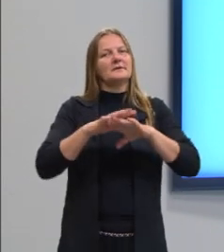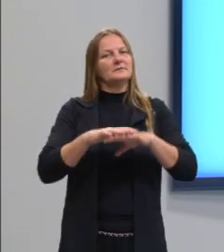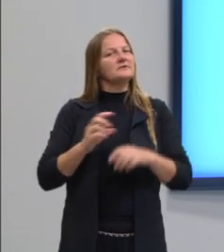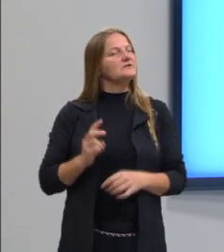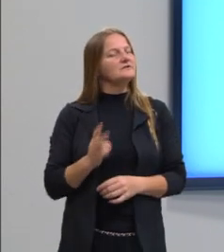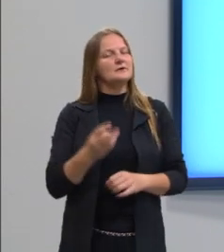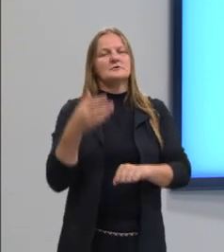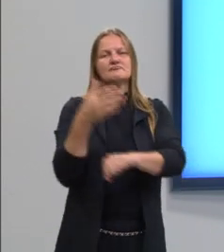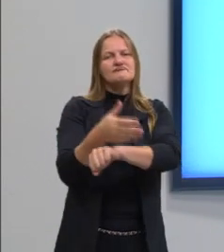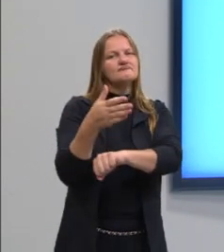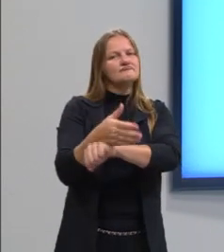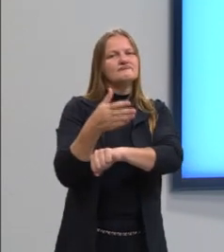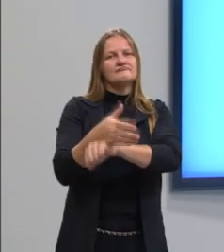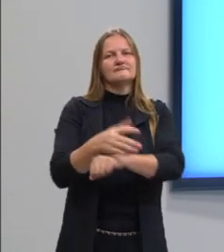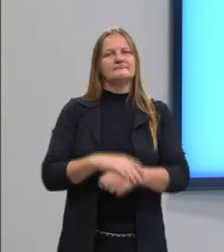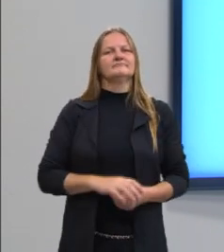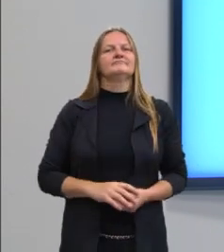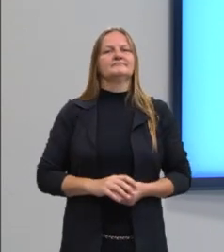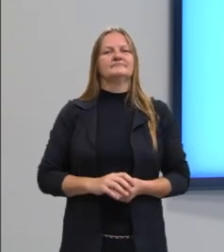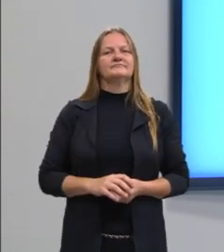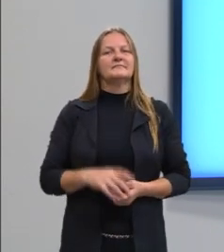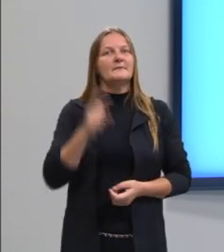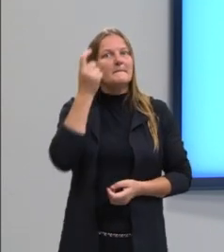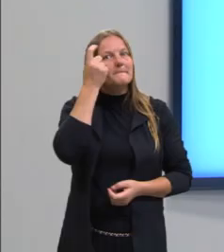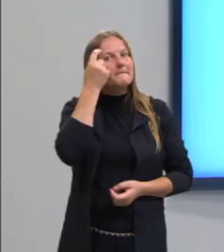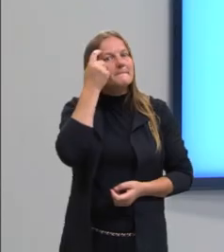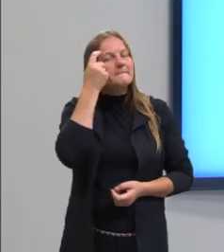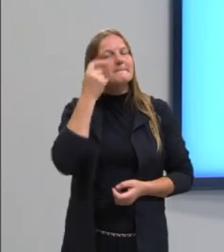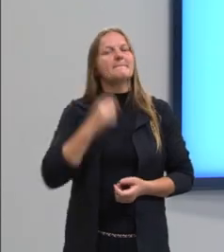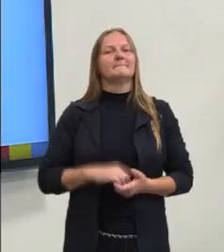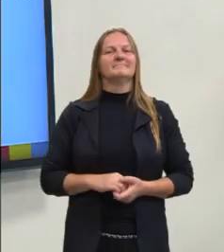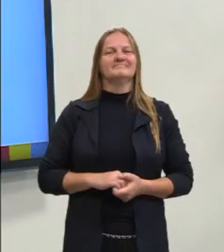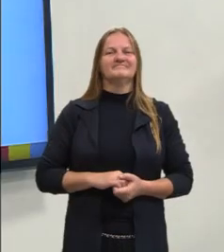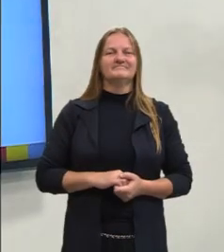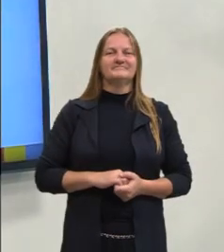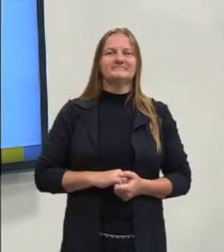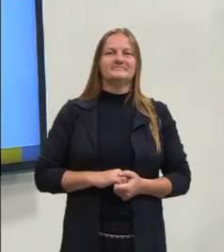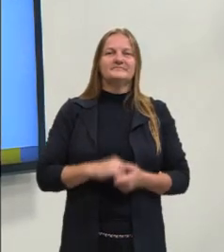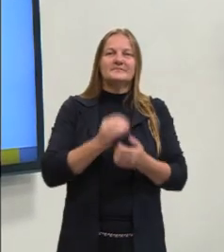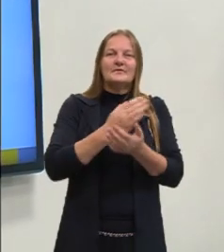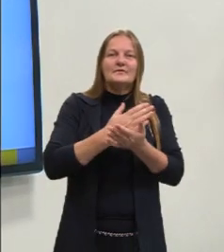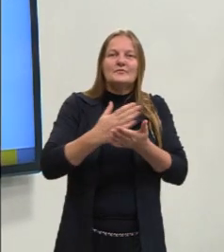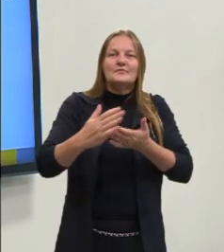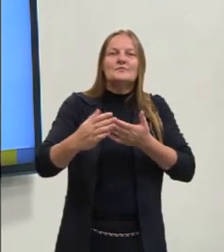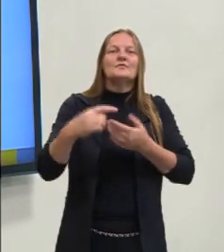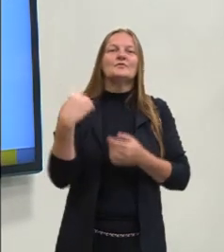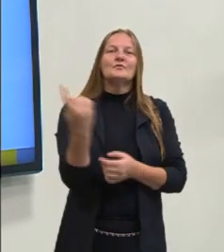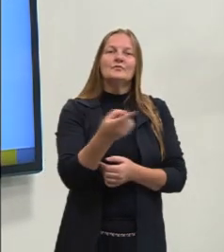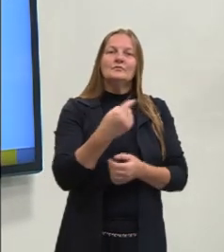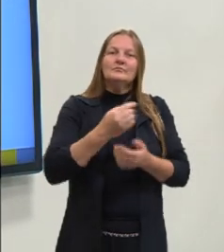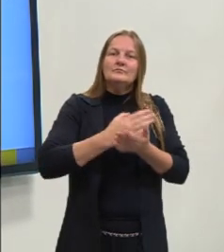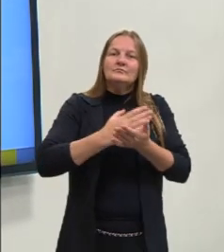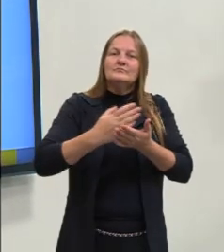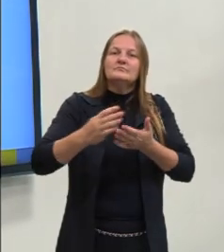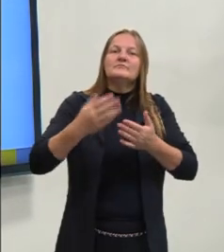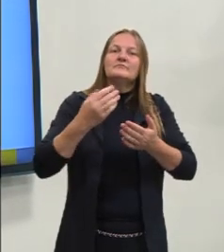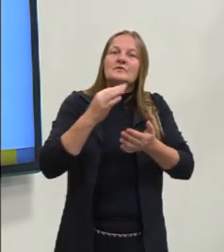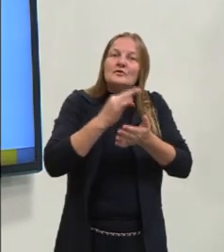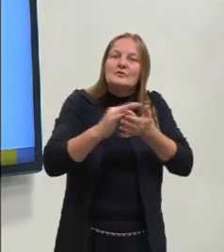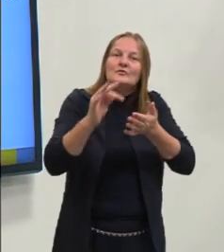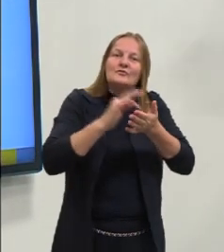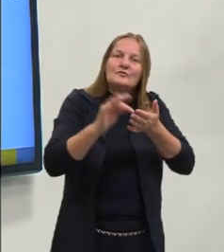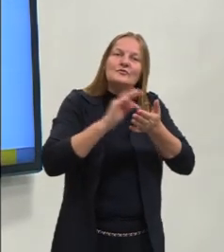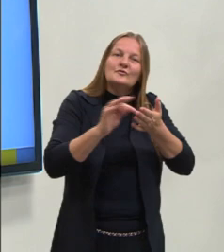está presente e isso é uma coisa que deve ser sempre reafirmada, então, a partir do momento que a gente começa a estudar a teoria dos